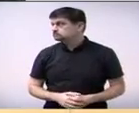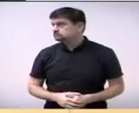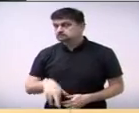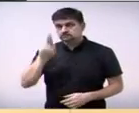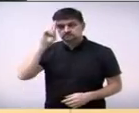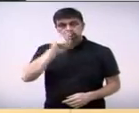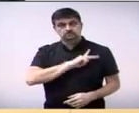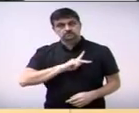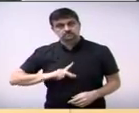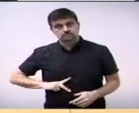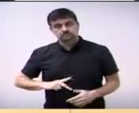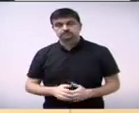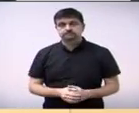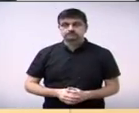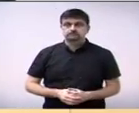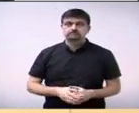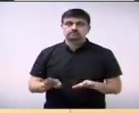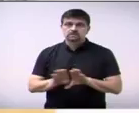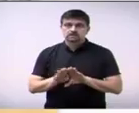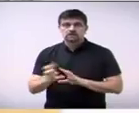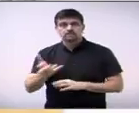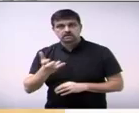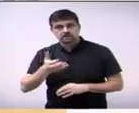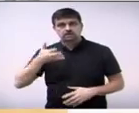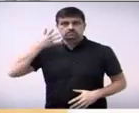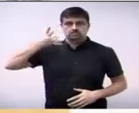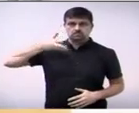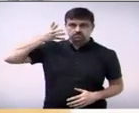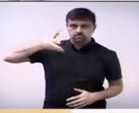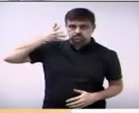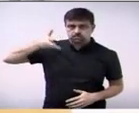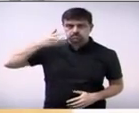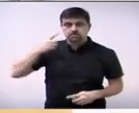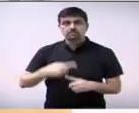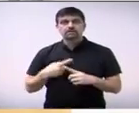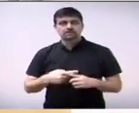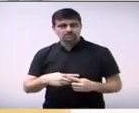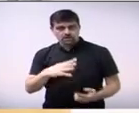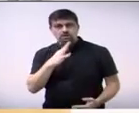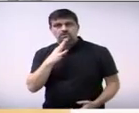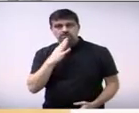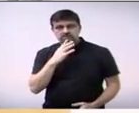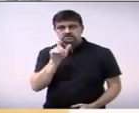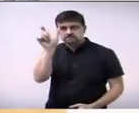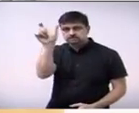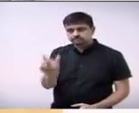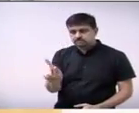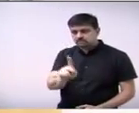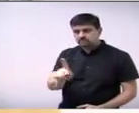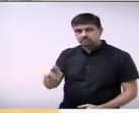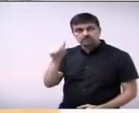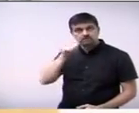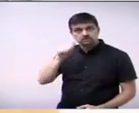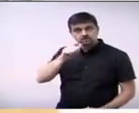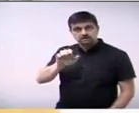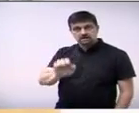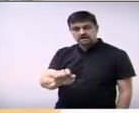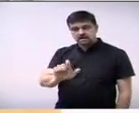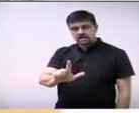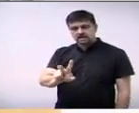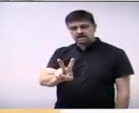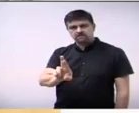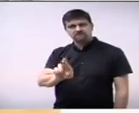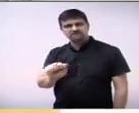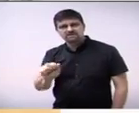Senhor presidente, faço questão de usar a palavra, pois conheci a Elvira Cássia de Oliveira, amiga da minha